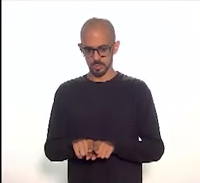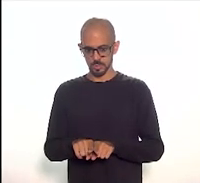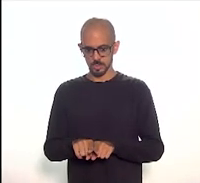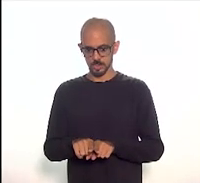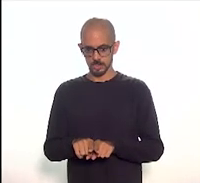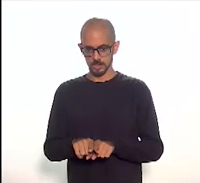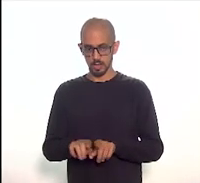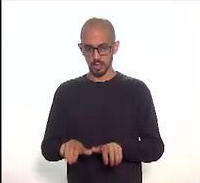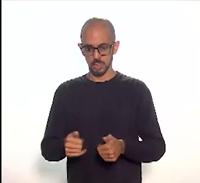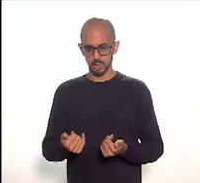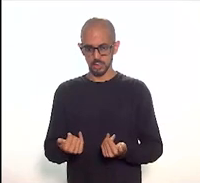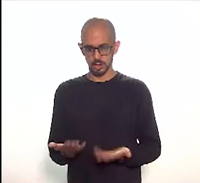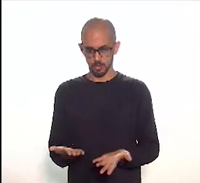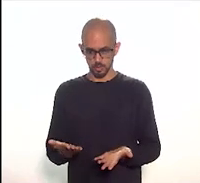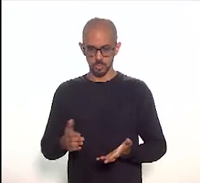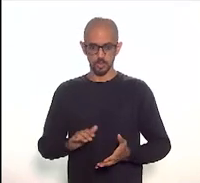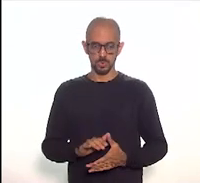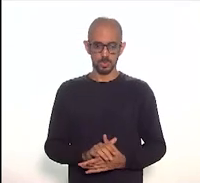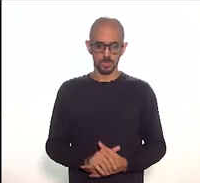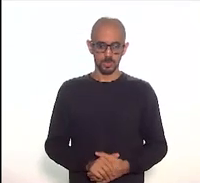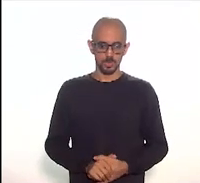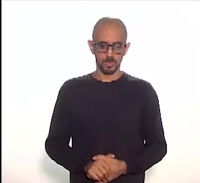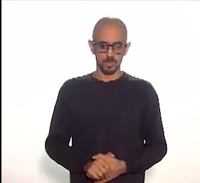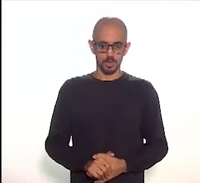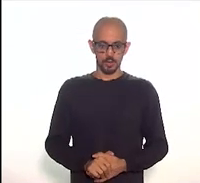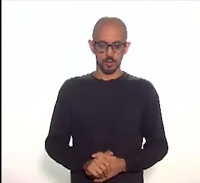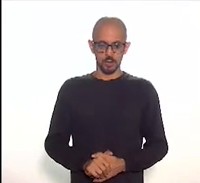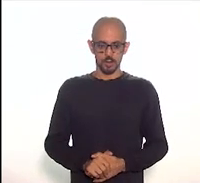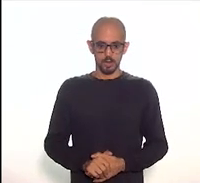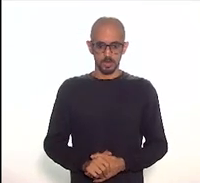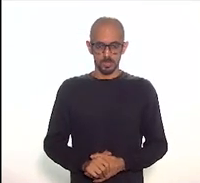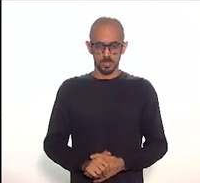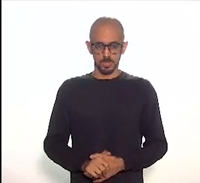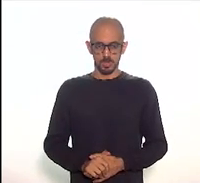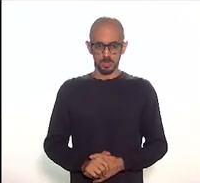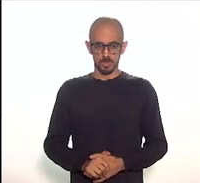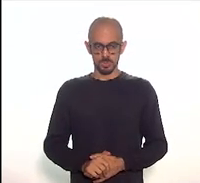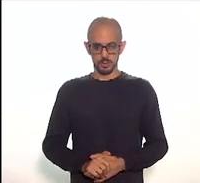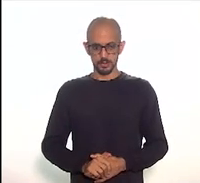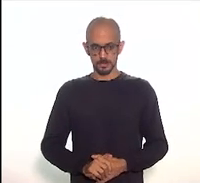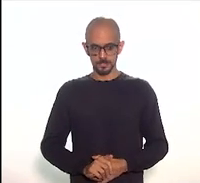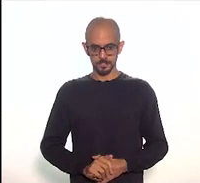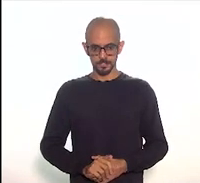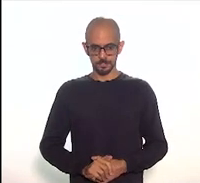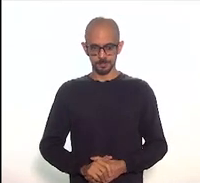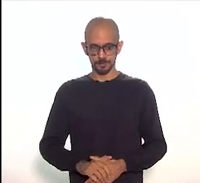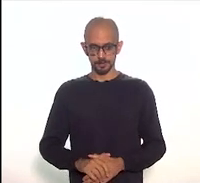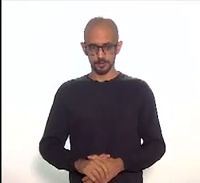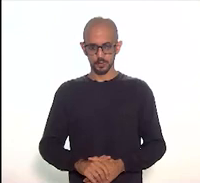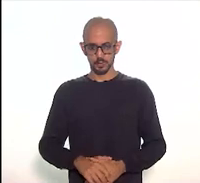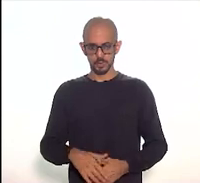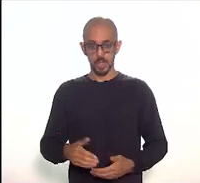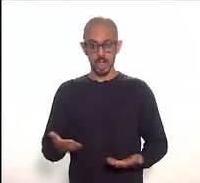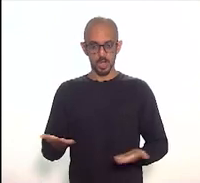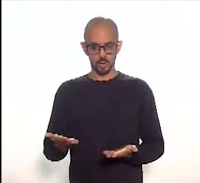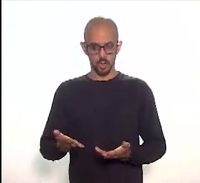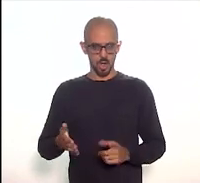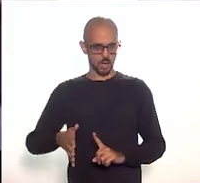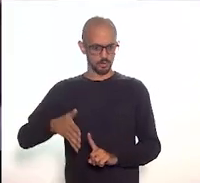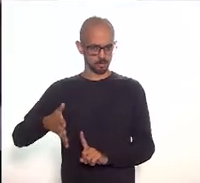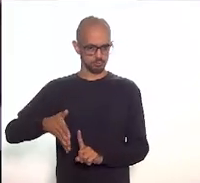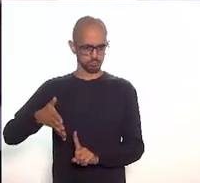Bom, eu passo a palavra